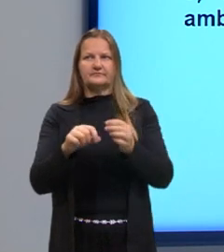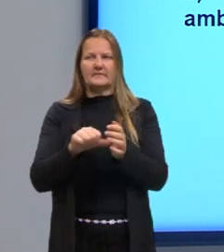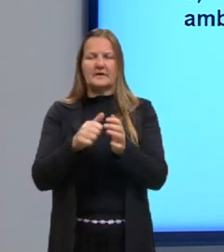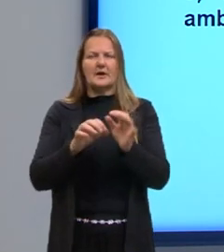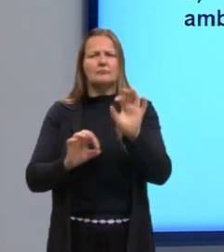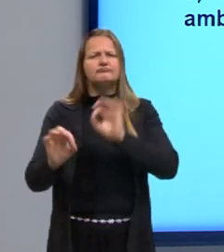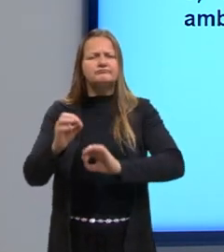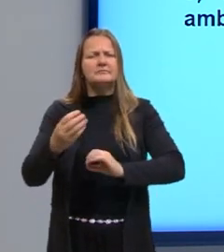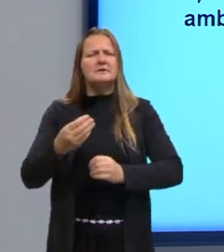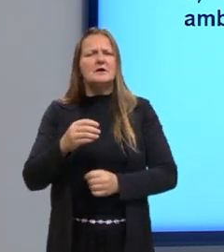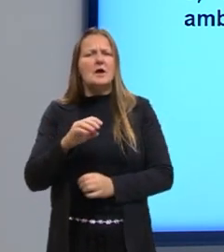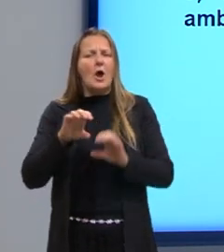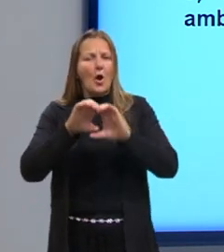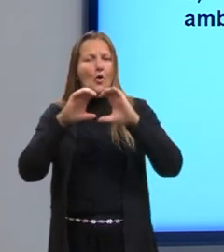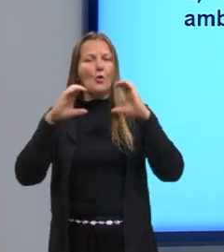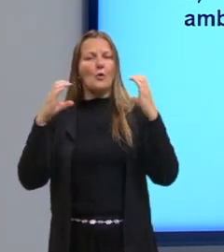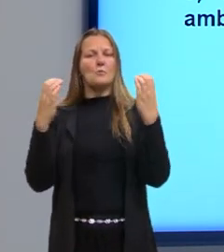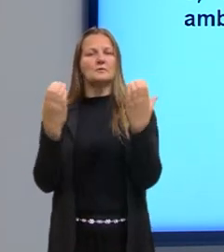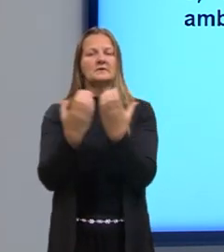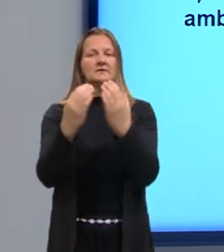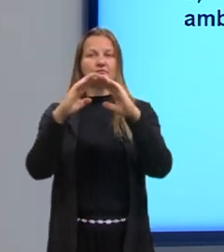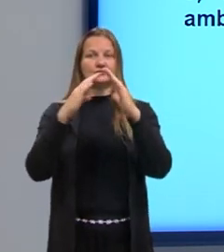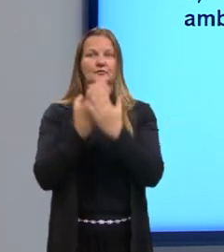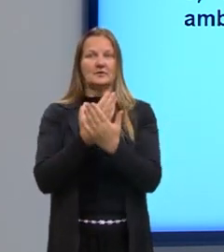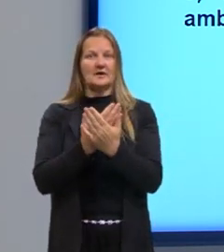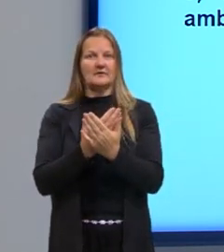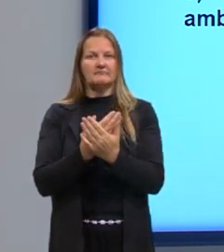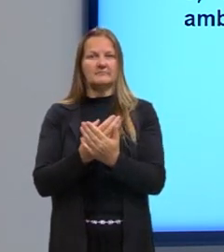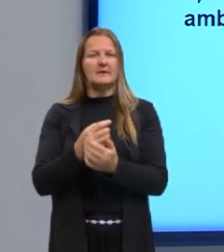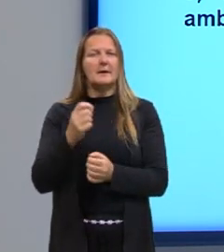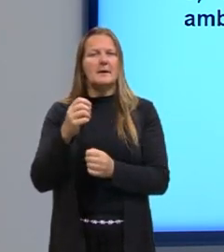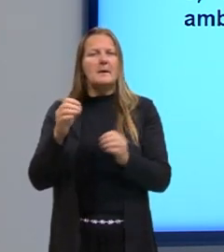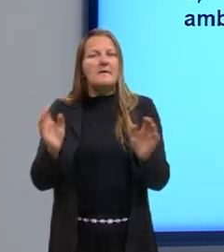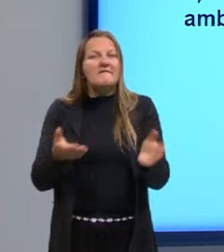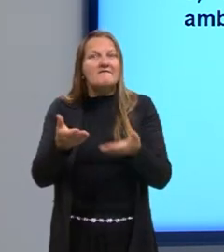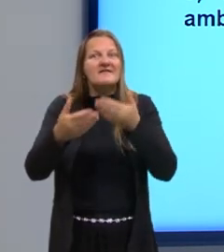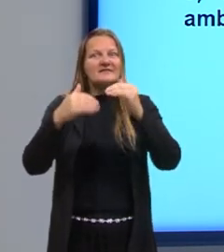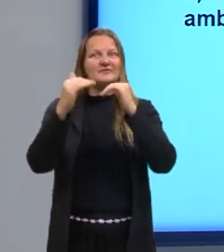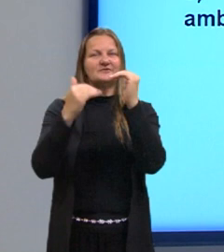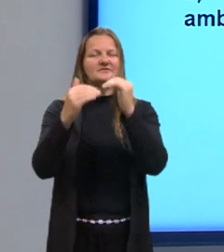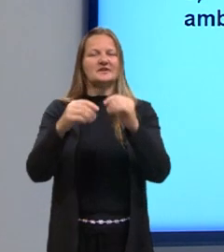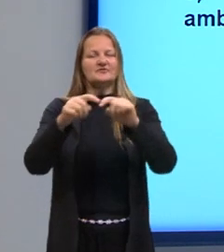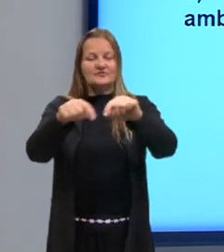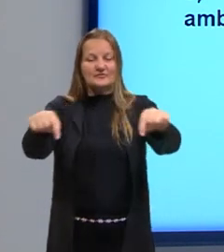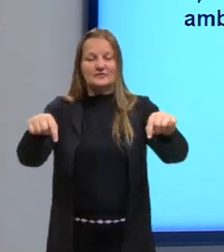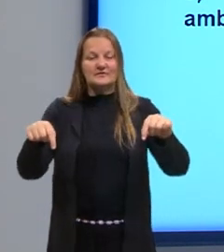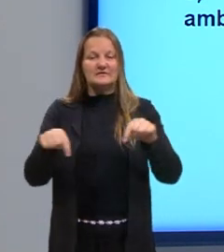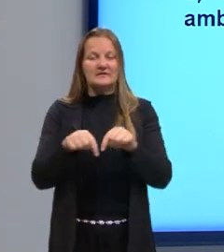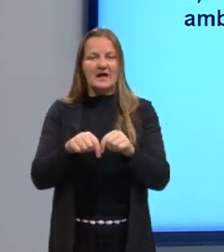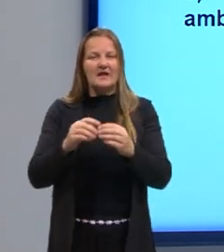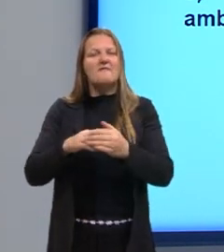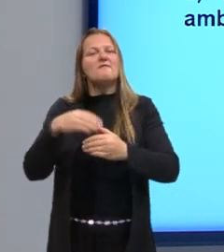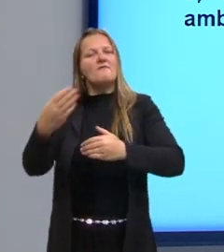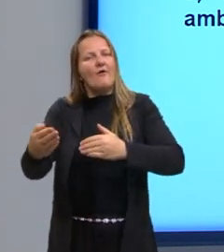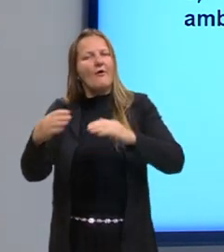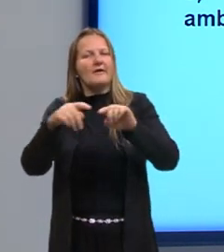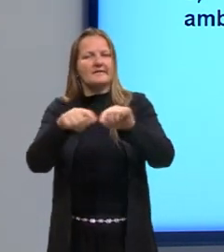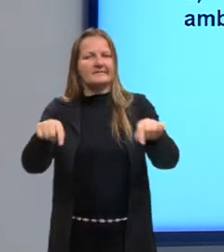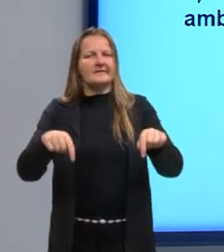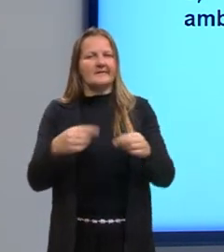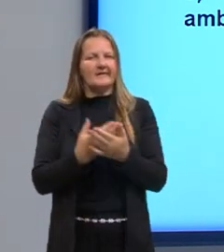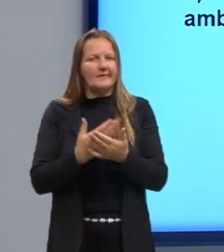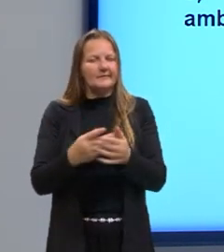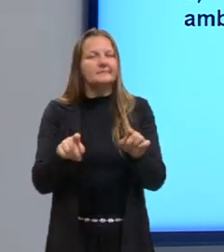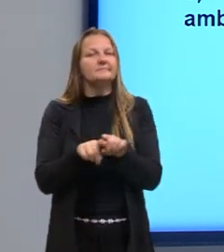Sensibilizar a comunidade escolar, desenvolvendo atividades em sala e extra classe, né, fora da sala de aula.